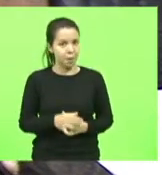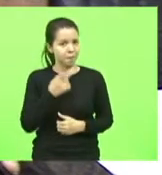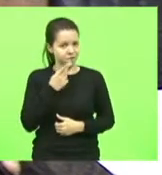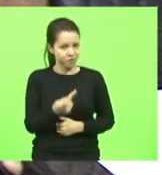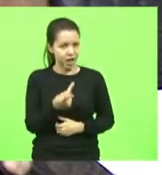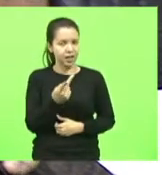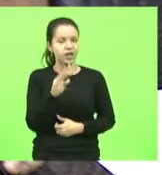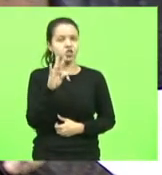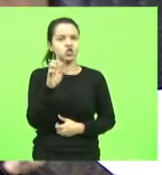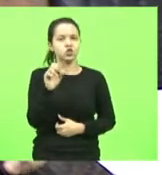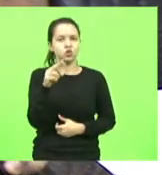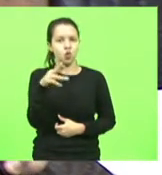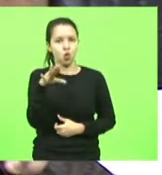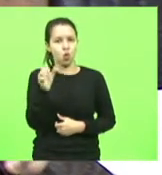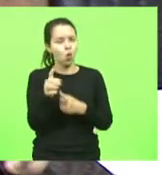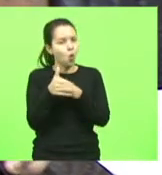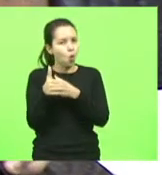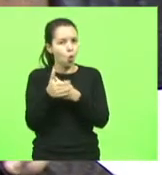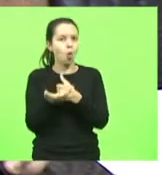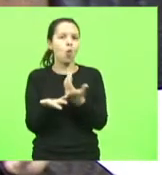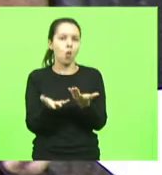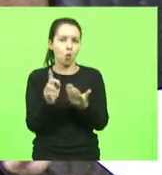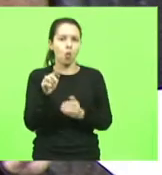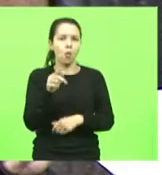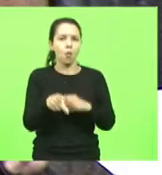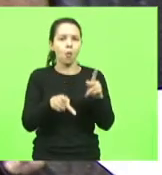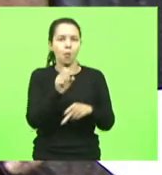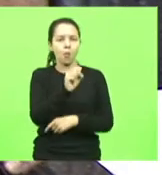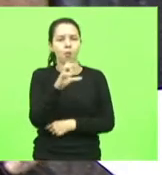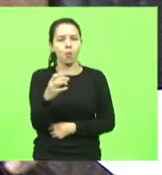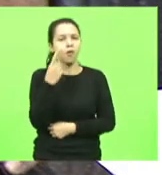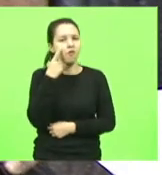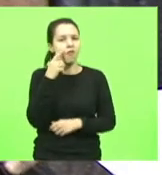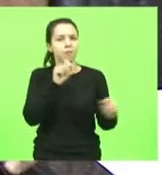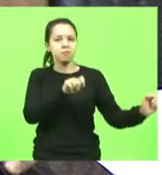de chamar o catarinense. Por favor, o primeiro slide.